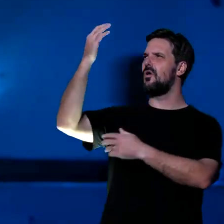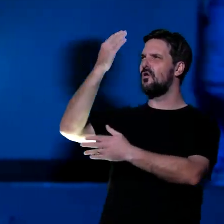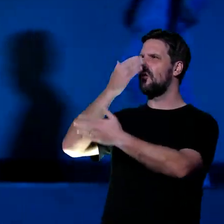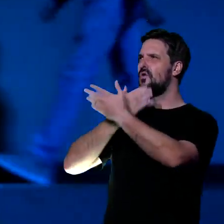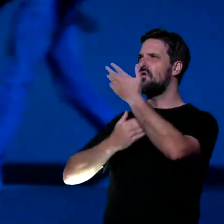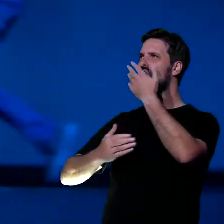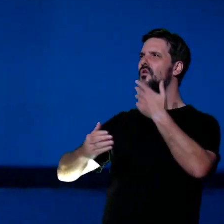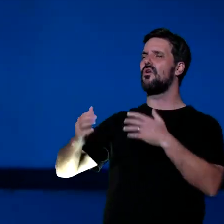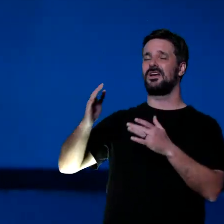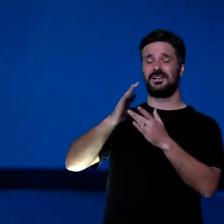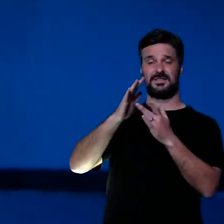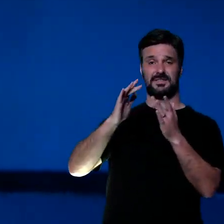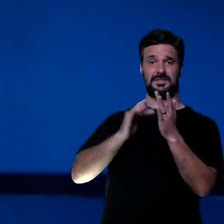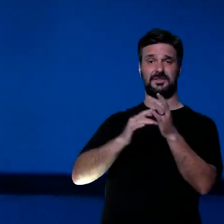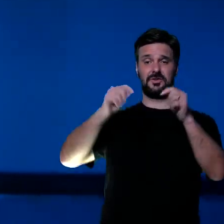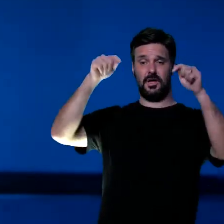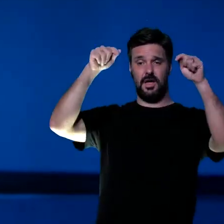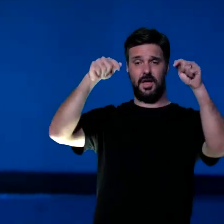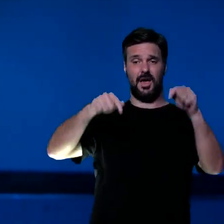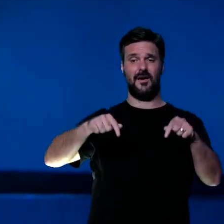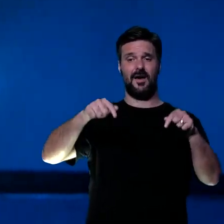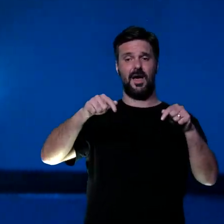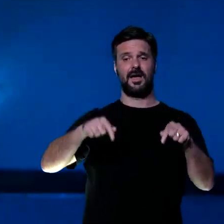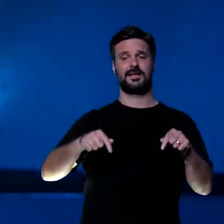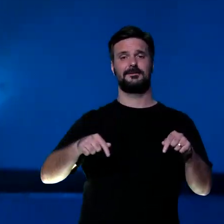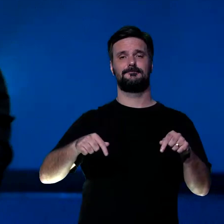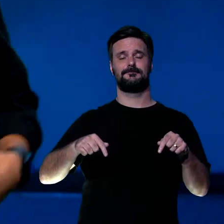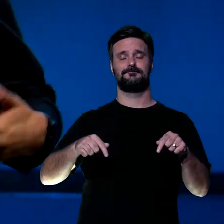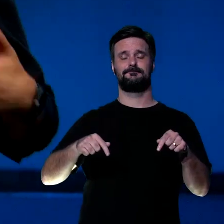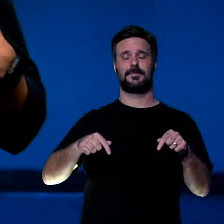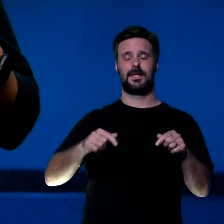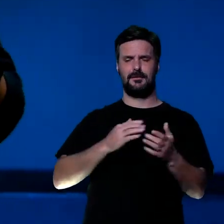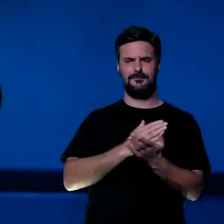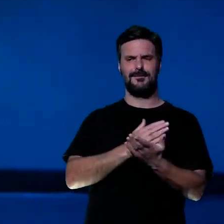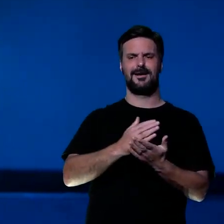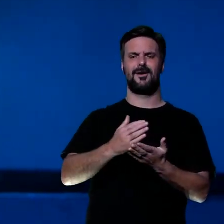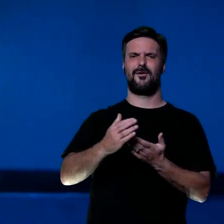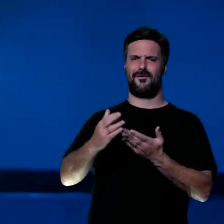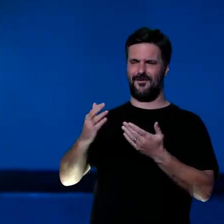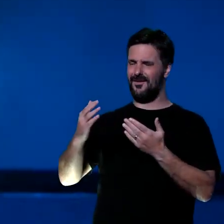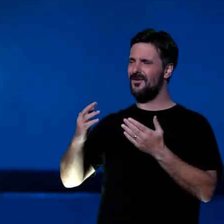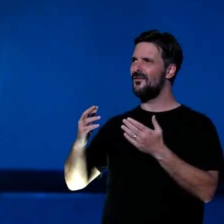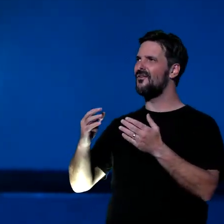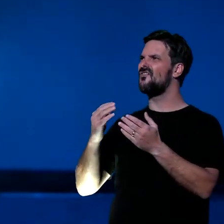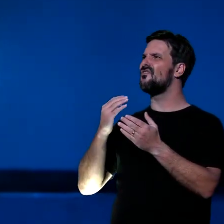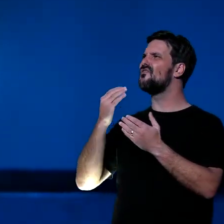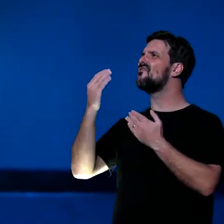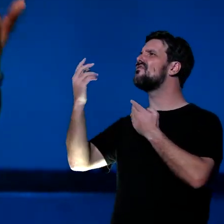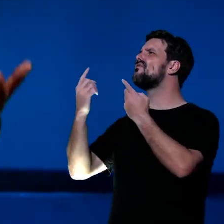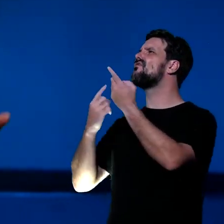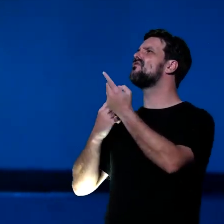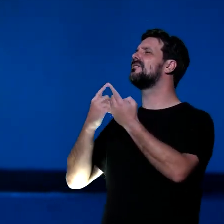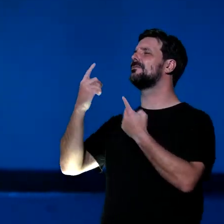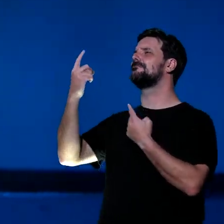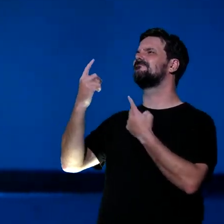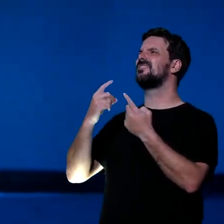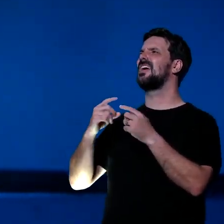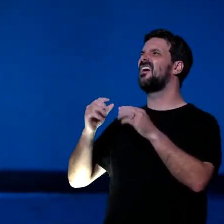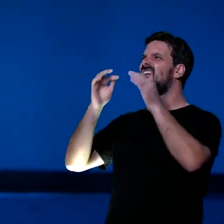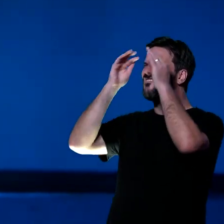está aqui, começa a falar com Ele, começa a pedir, Senhor, eu quero, ser encontrado fiel,